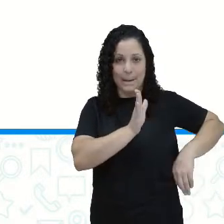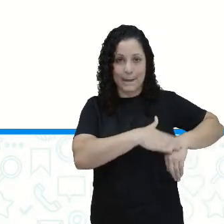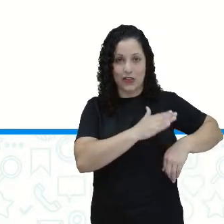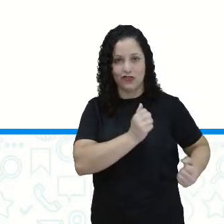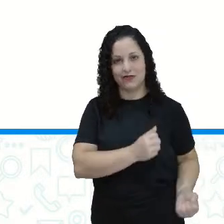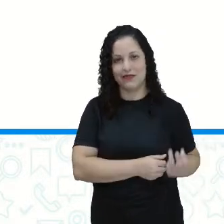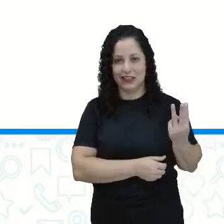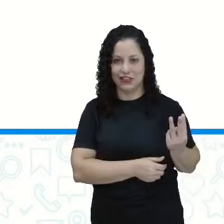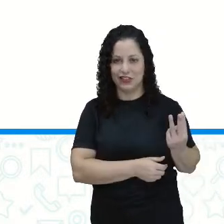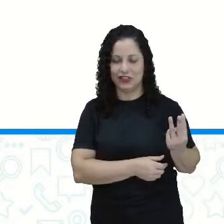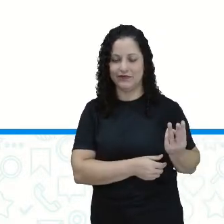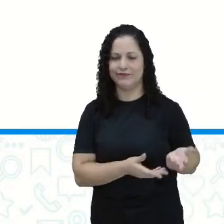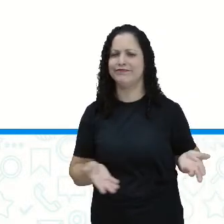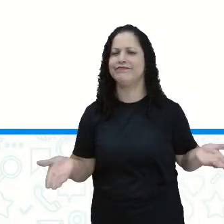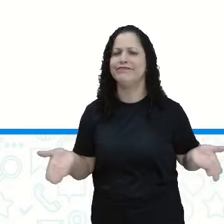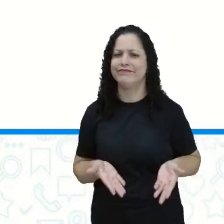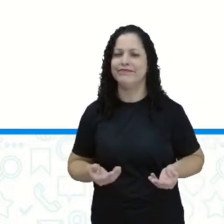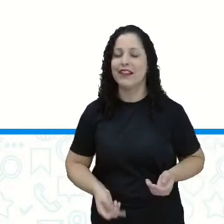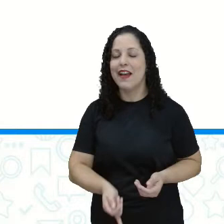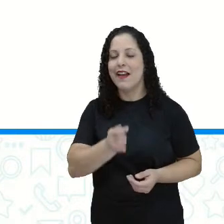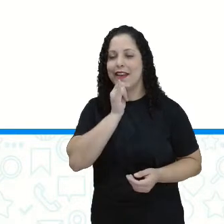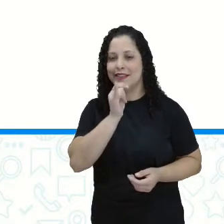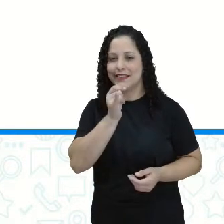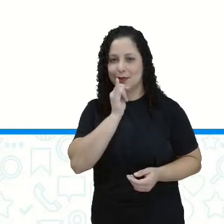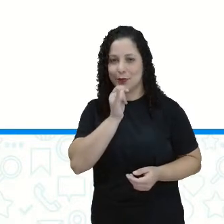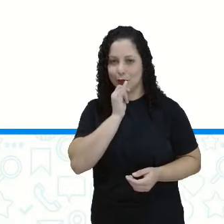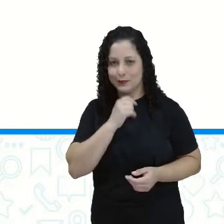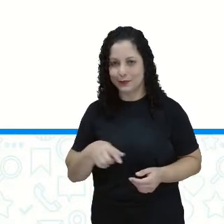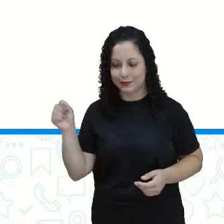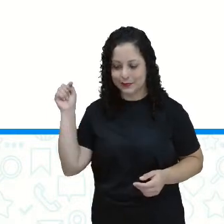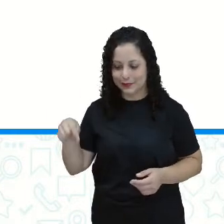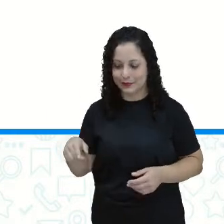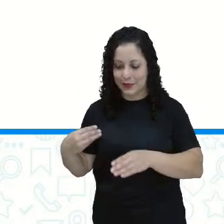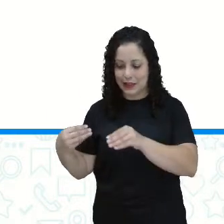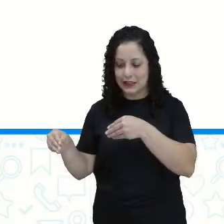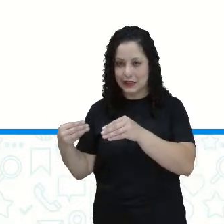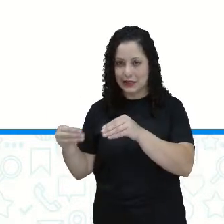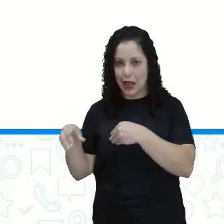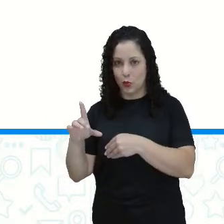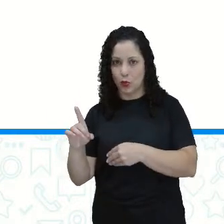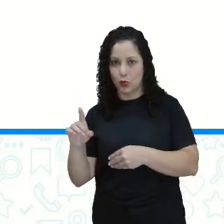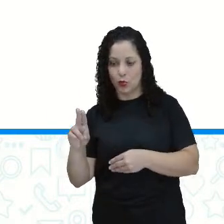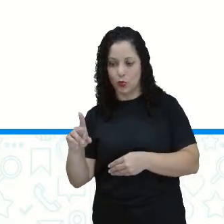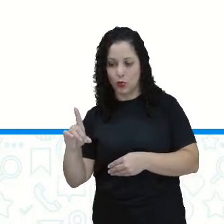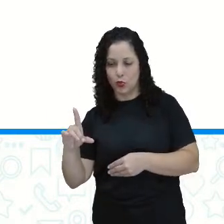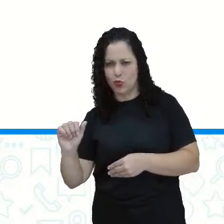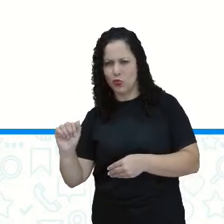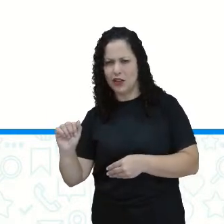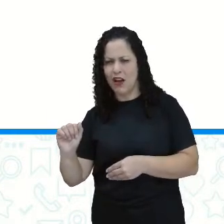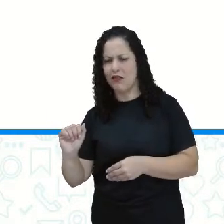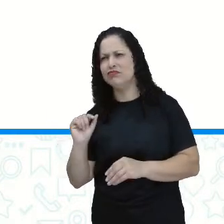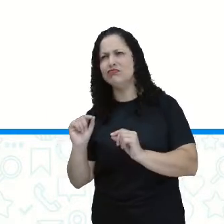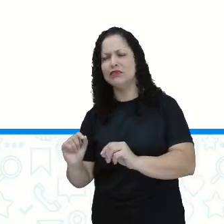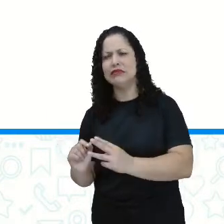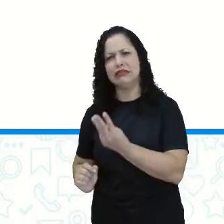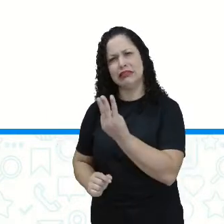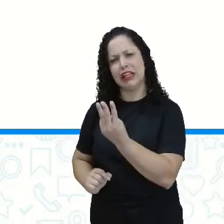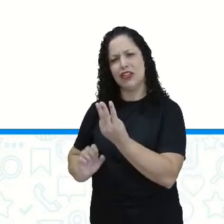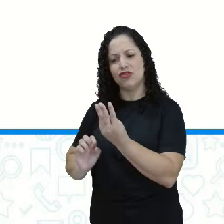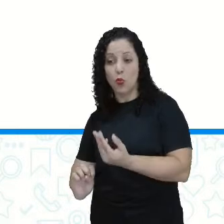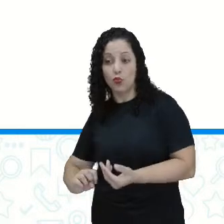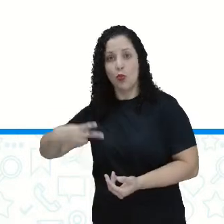Então, vamos para o primeiro exemplo. Duda. Duda tem o dobro de três. E aí, como é que eu posso